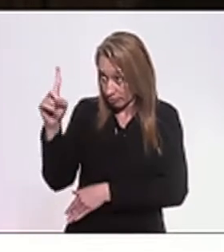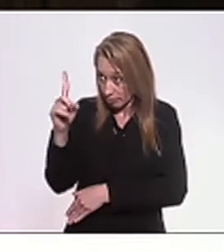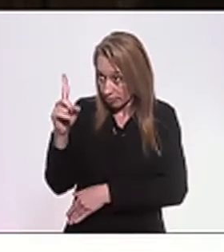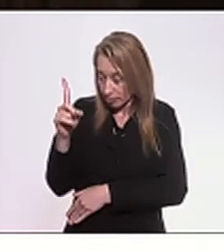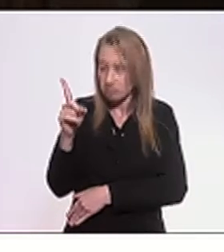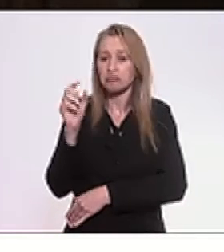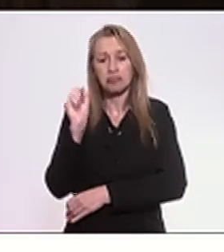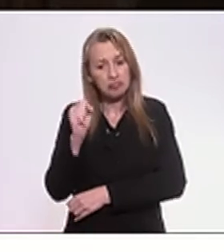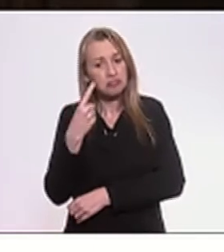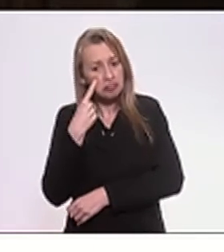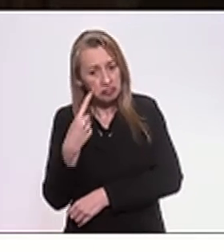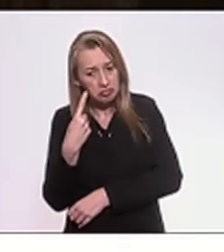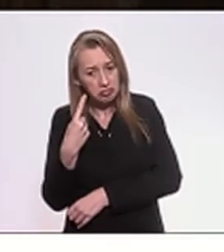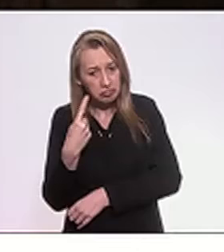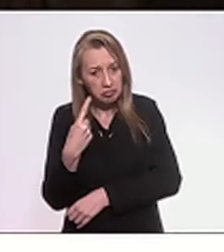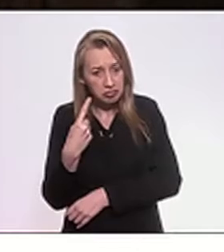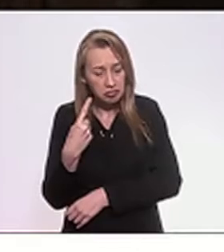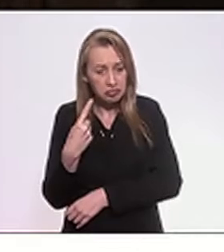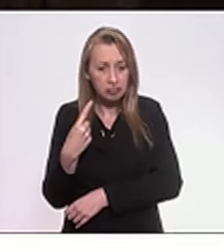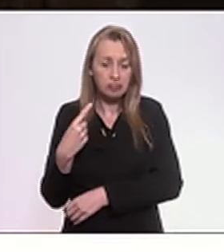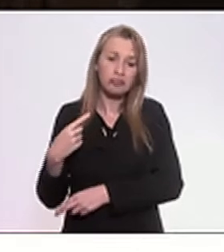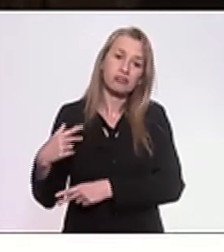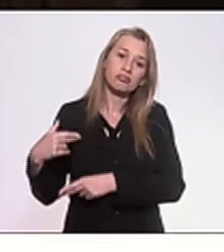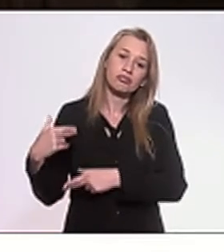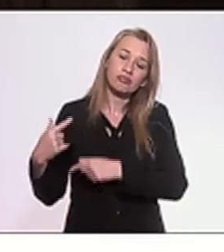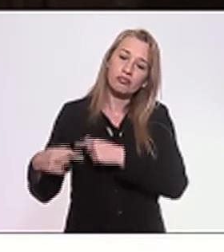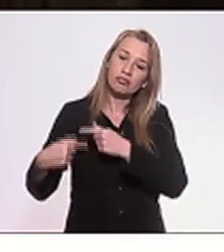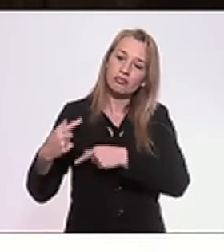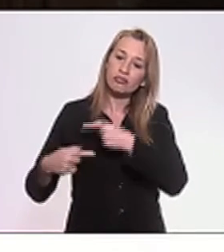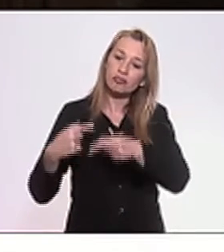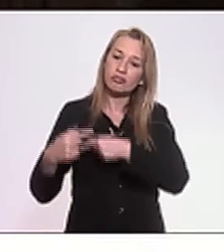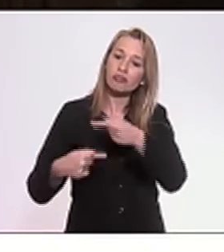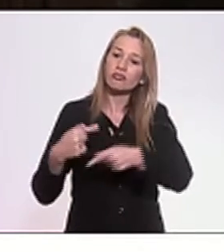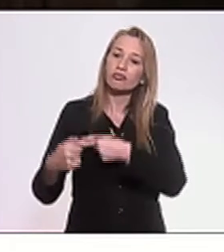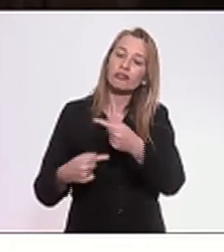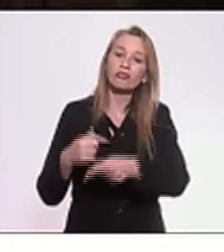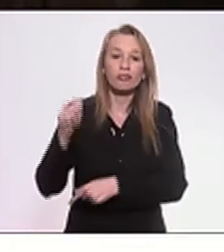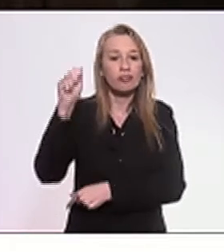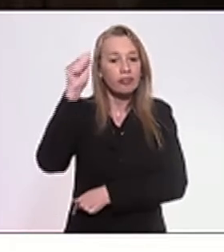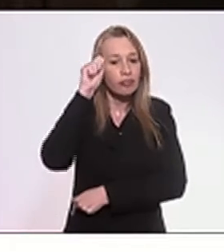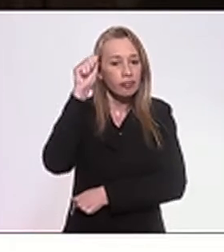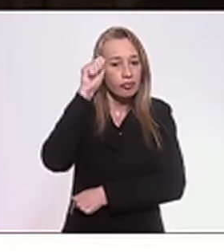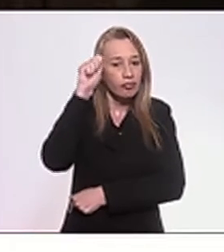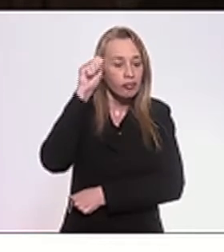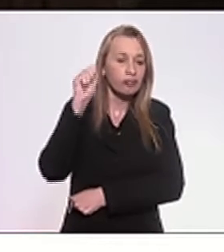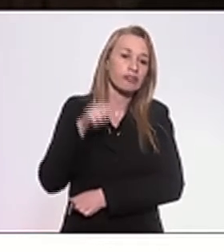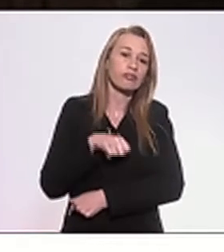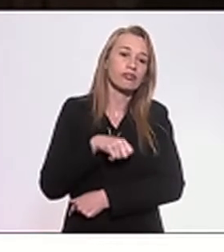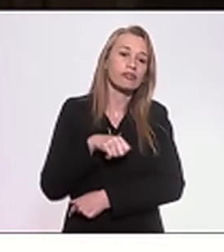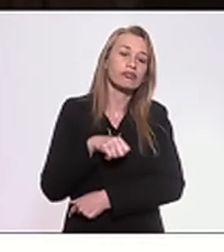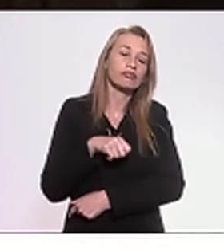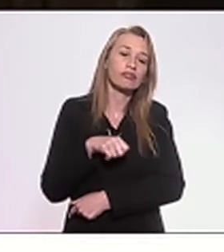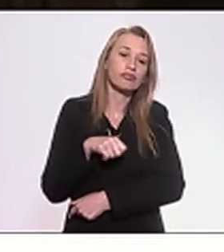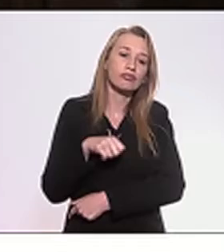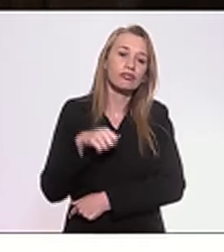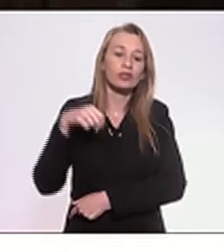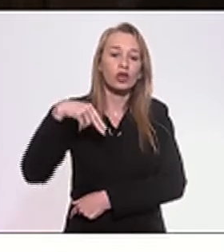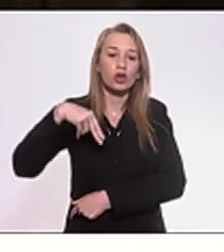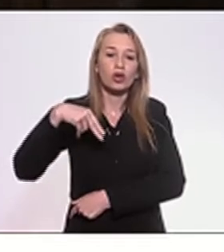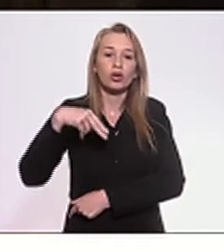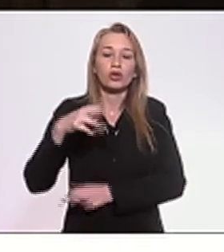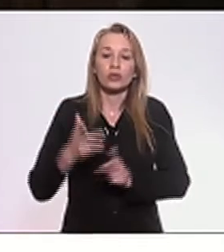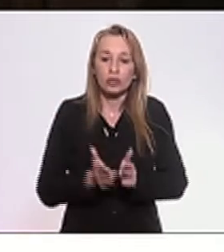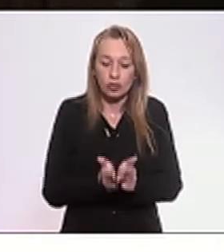deve ter lá visto os descendentes de Adão, os descendentes de Noé